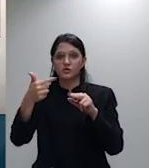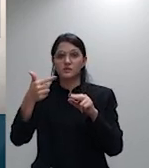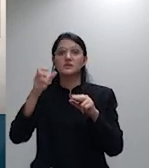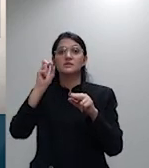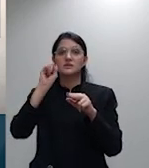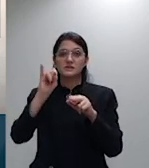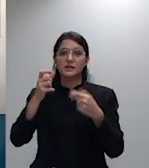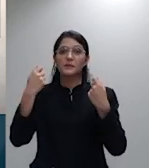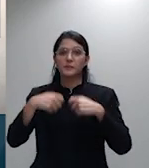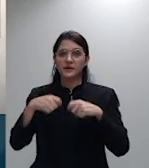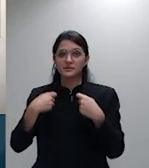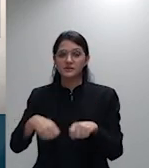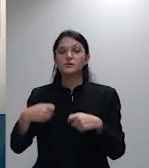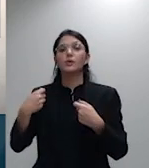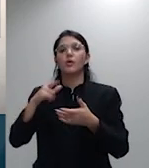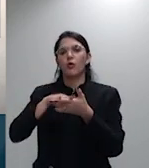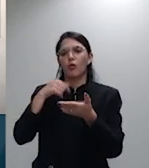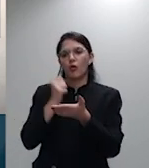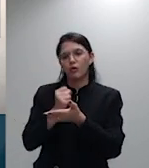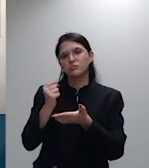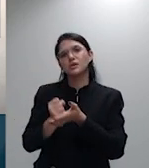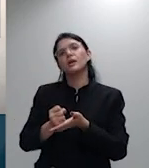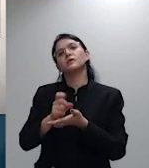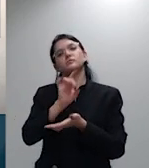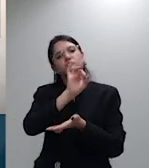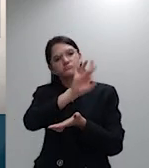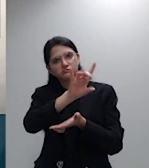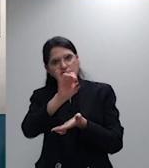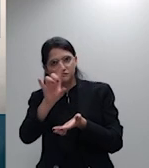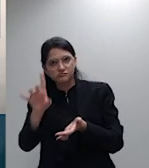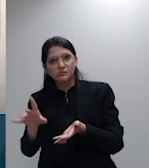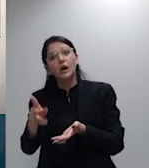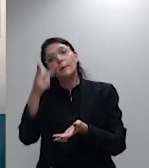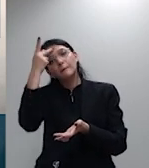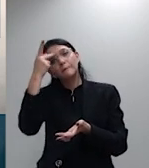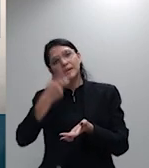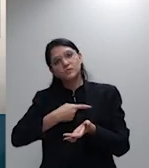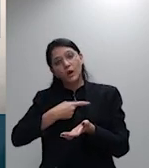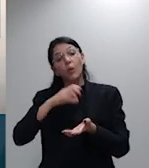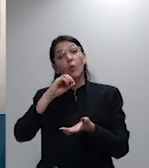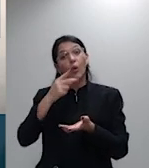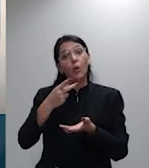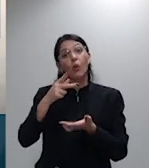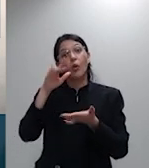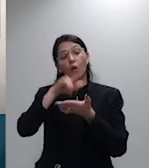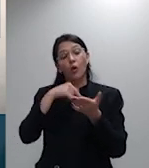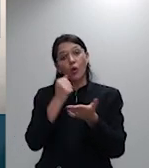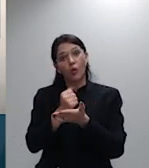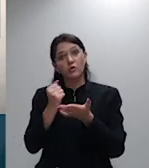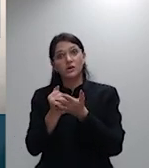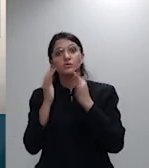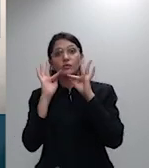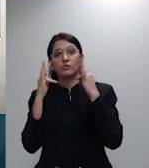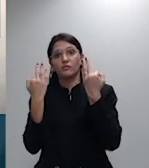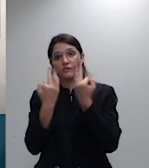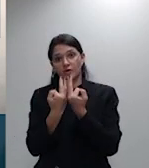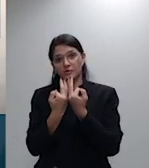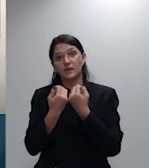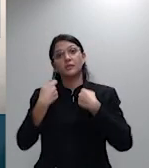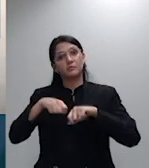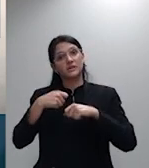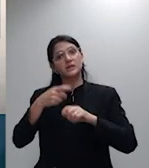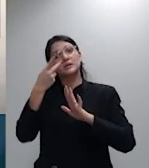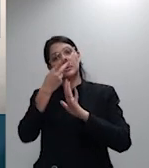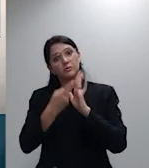individuais familiares aonde inclusive há uma relação de possuficiência que não se apresenta nos planos coletivos de uma